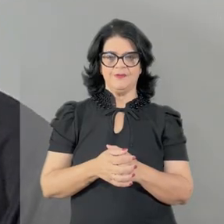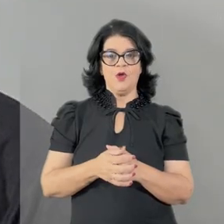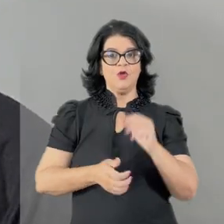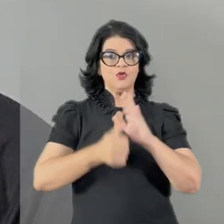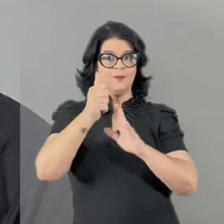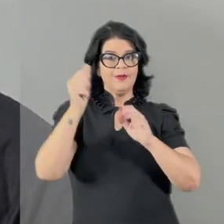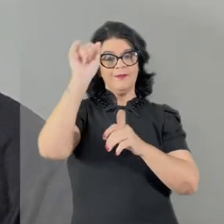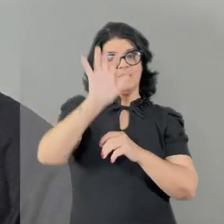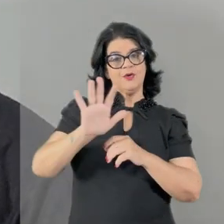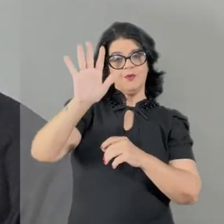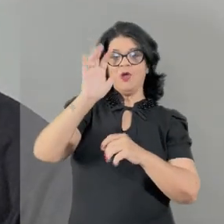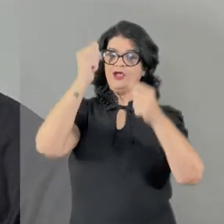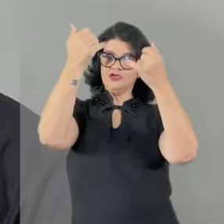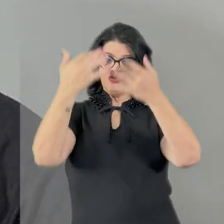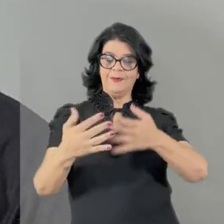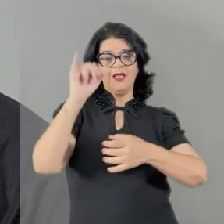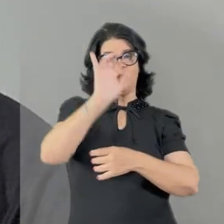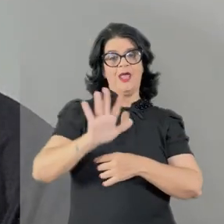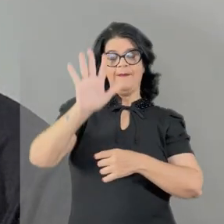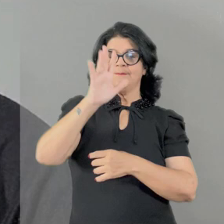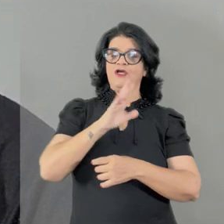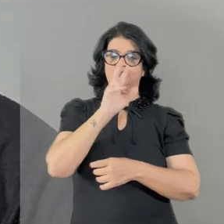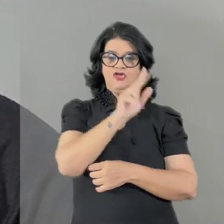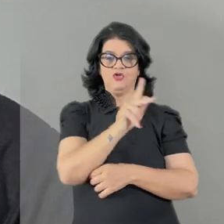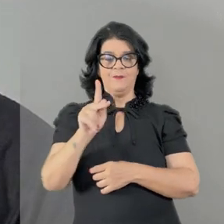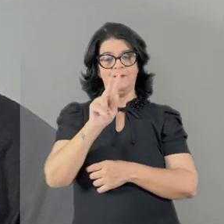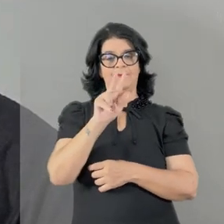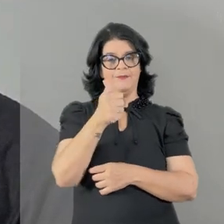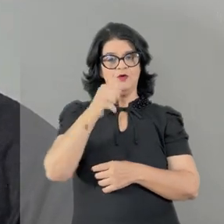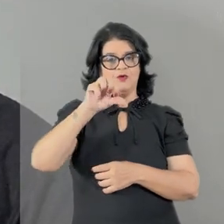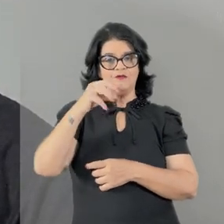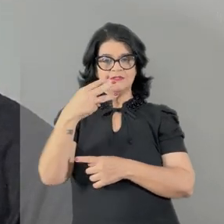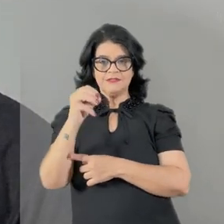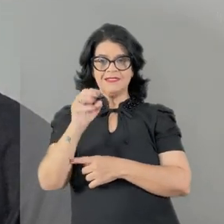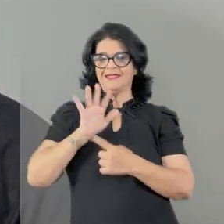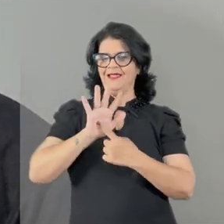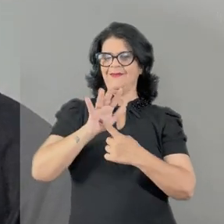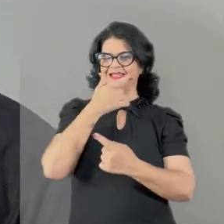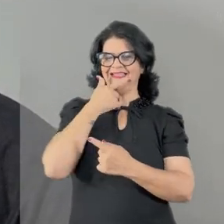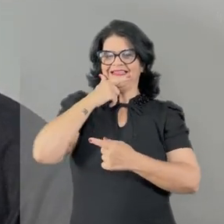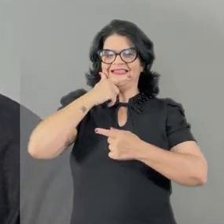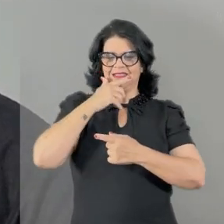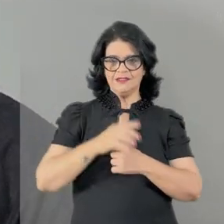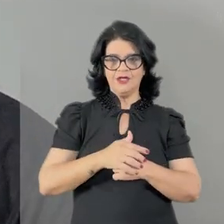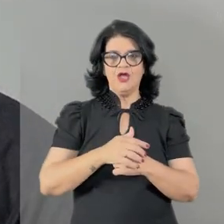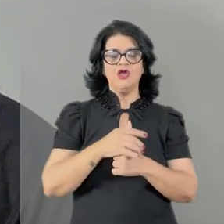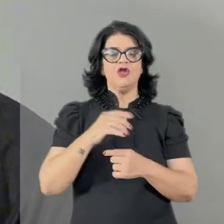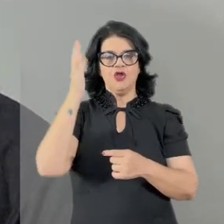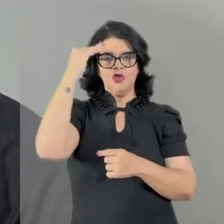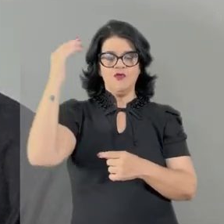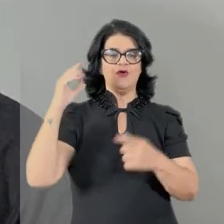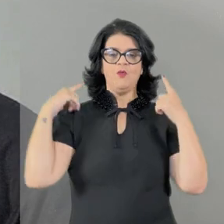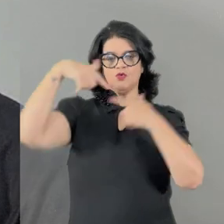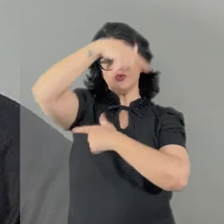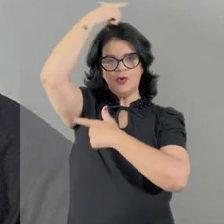No primeiro quadrinho, retratando a imagem de Vargas em 1930, ele aparece com um sorriso por na chão e o famoso